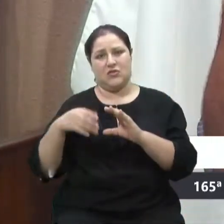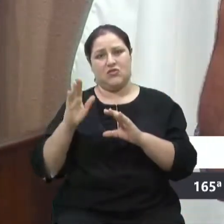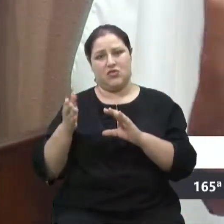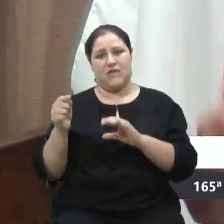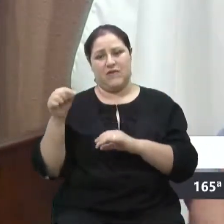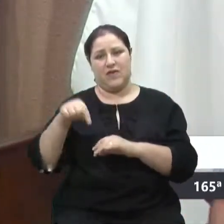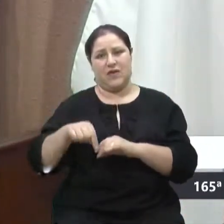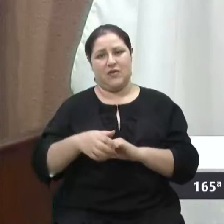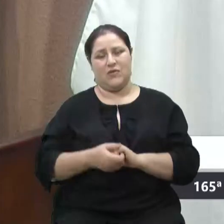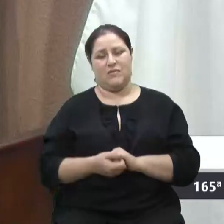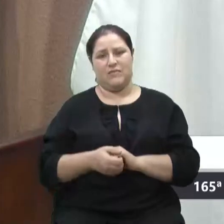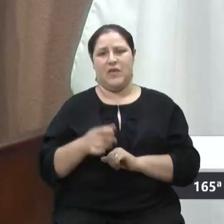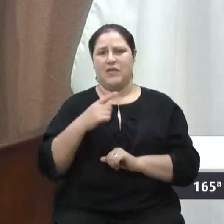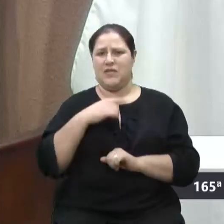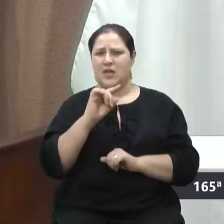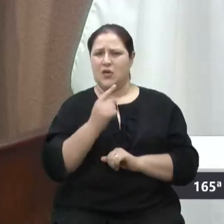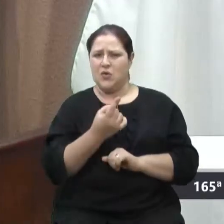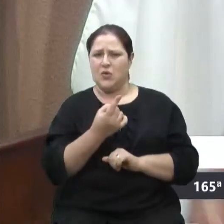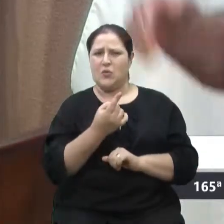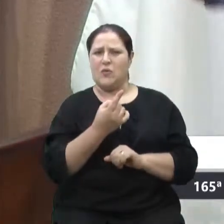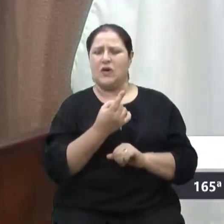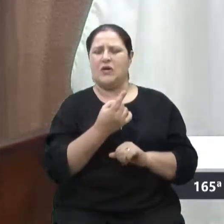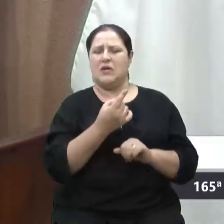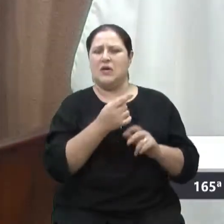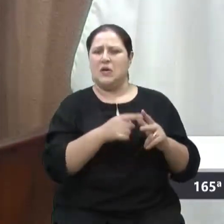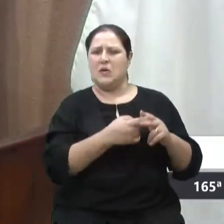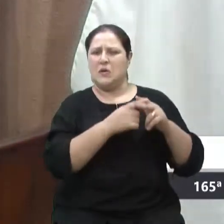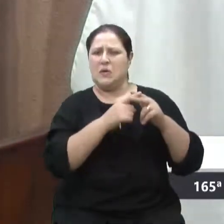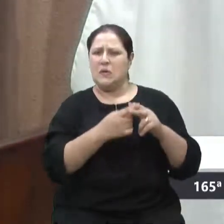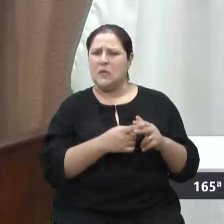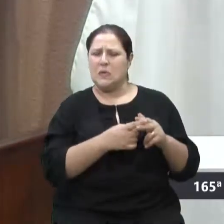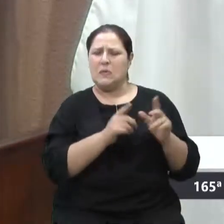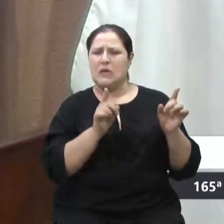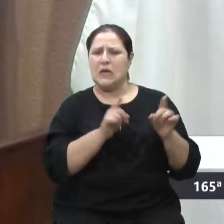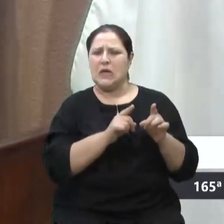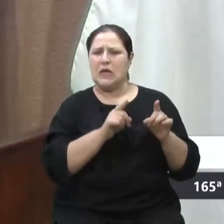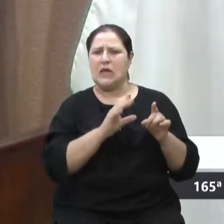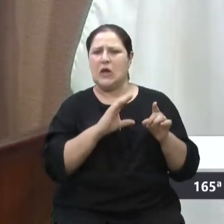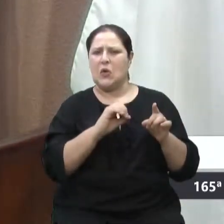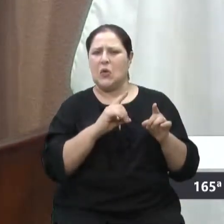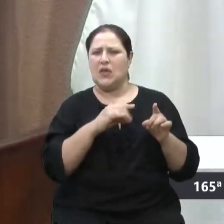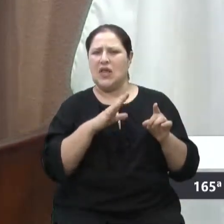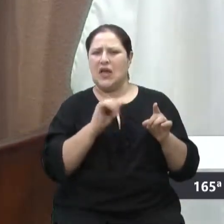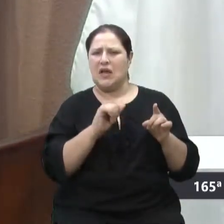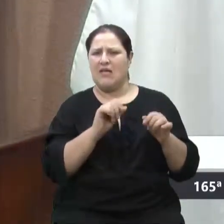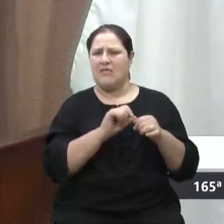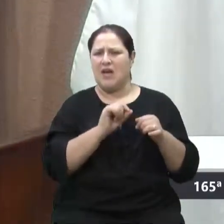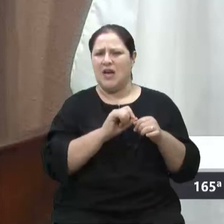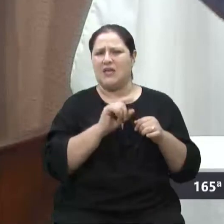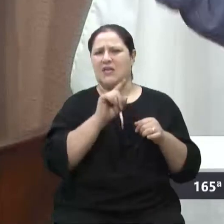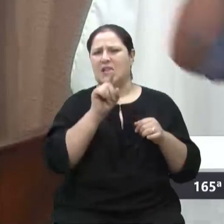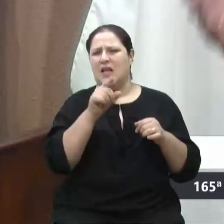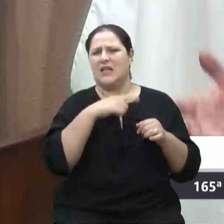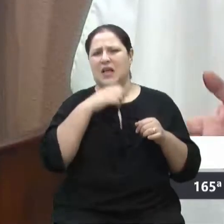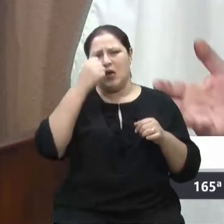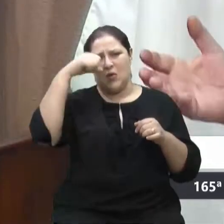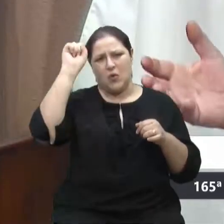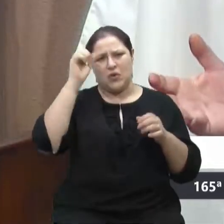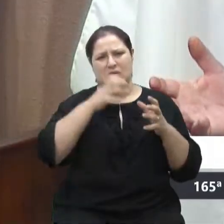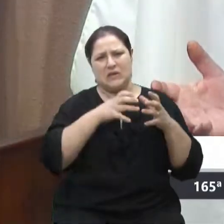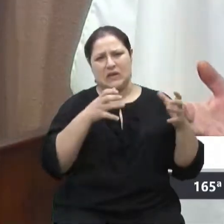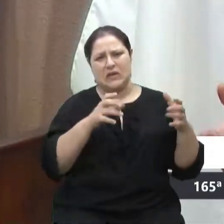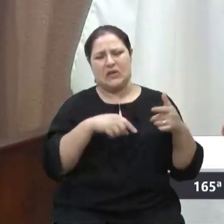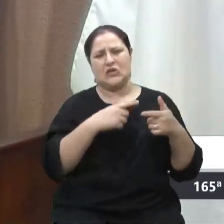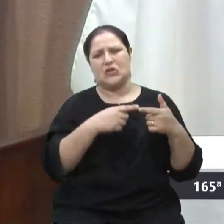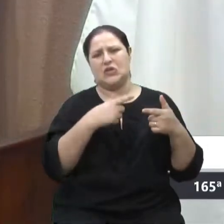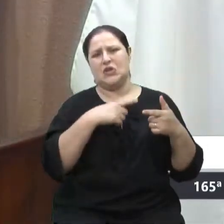que a Codeca possa fazer, ou a do Paiol, ali, a da pizzaria. Ah, a da Ux lá é grande, muito